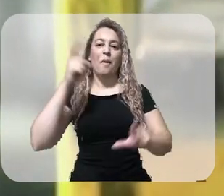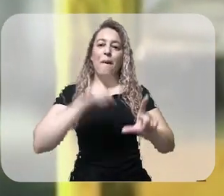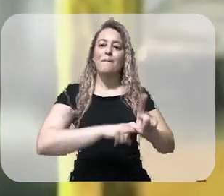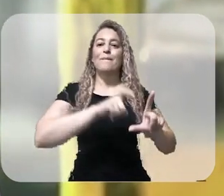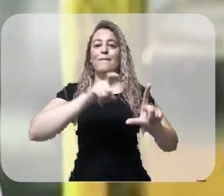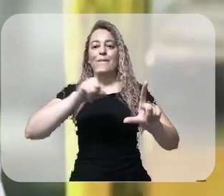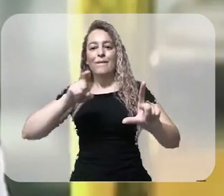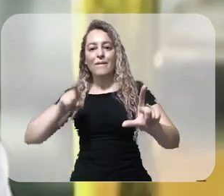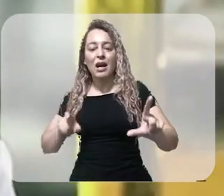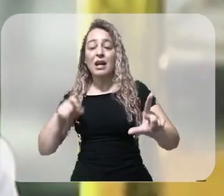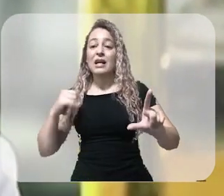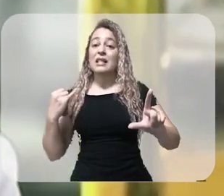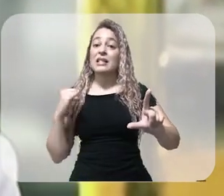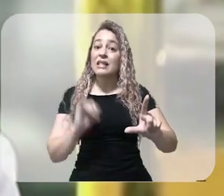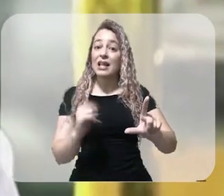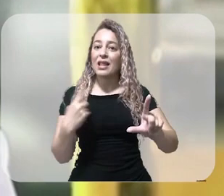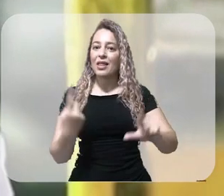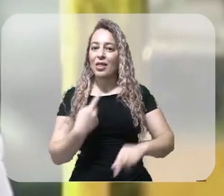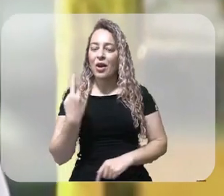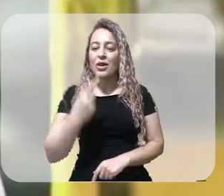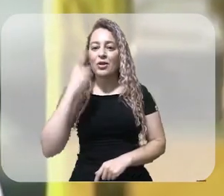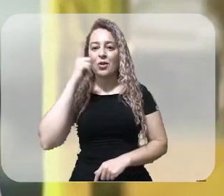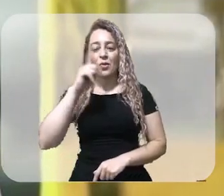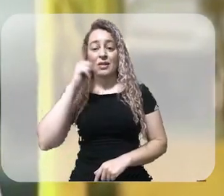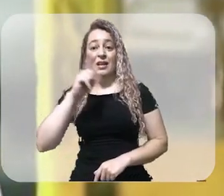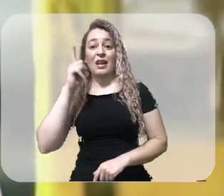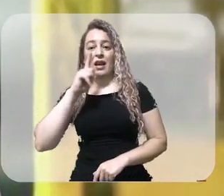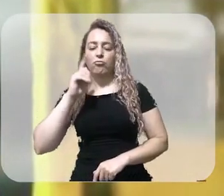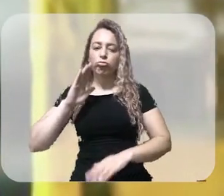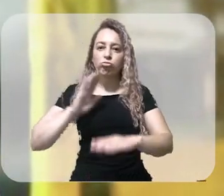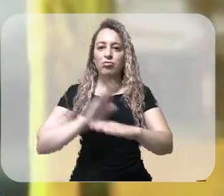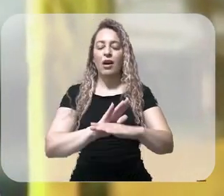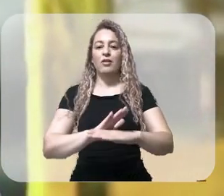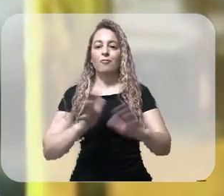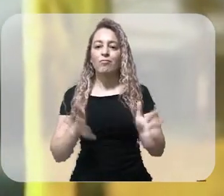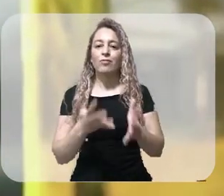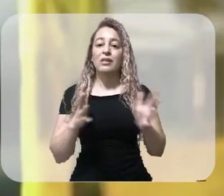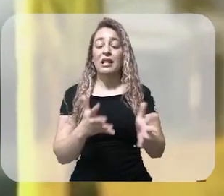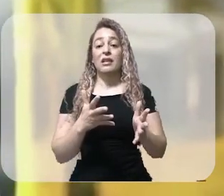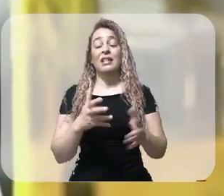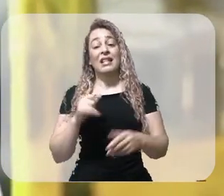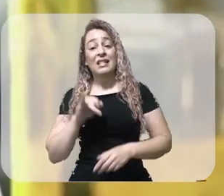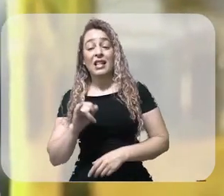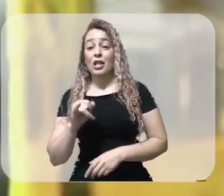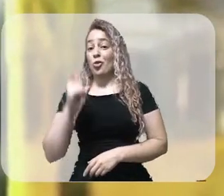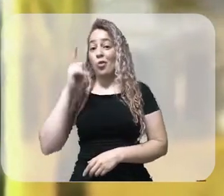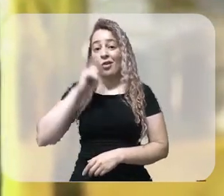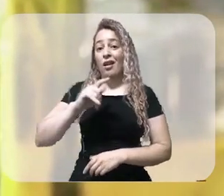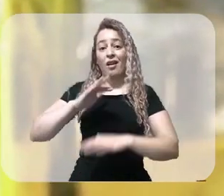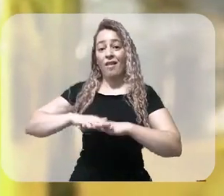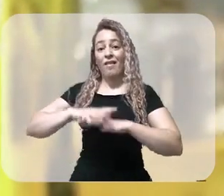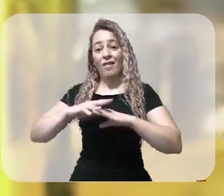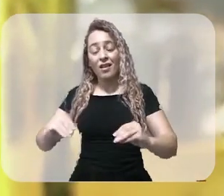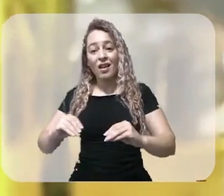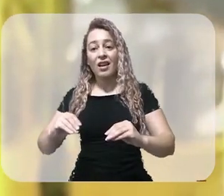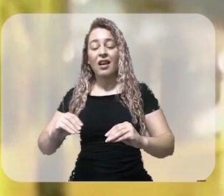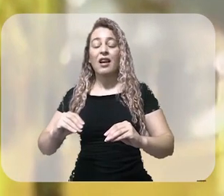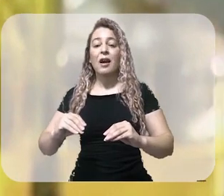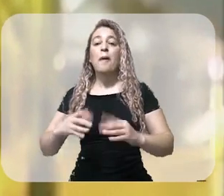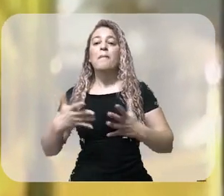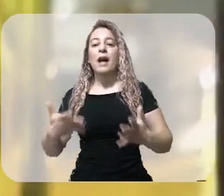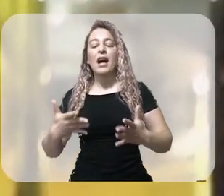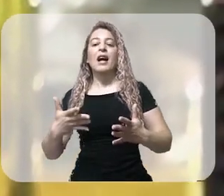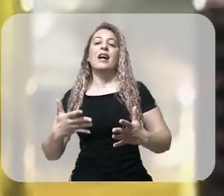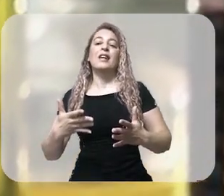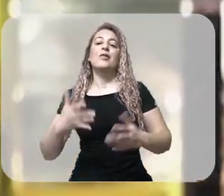gente pudesse produzir, se não a cura total, mas uma melhora significativa na qualidade de vida delas, né? A dependência